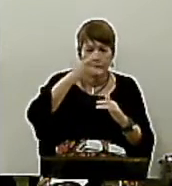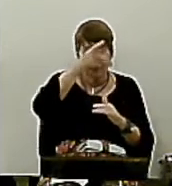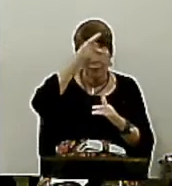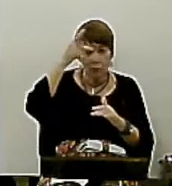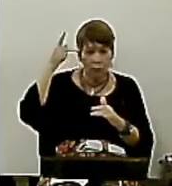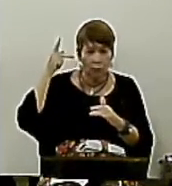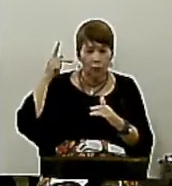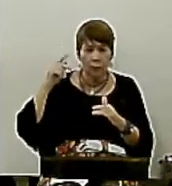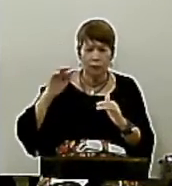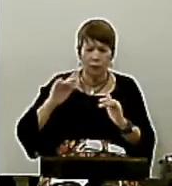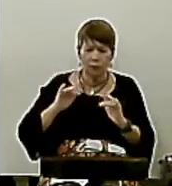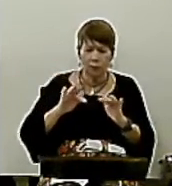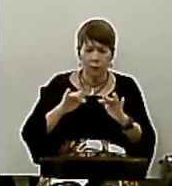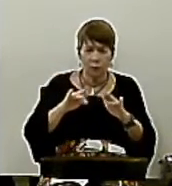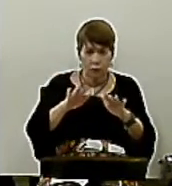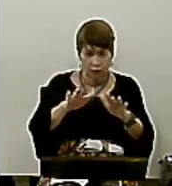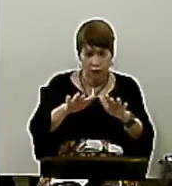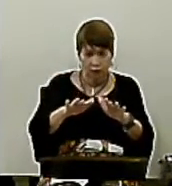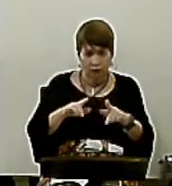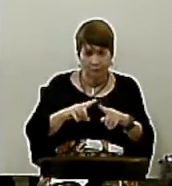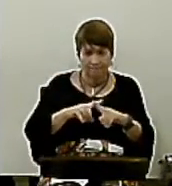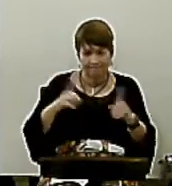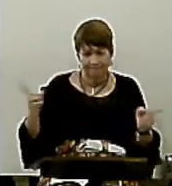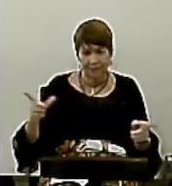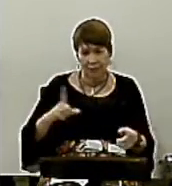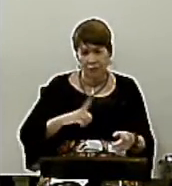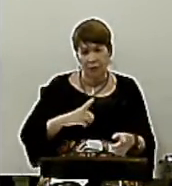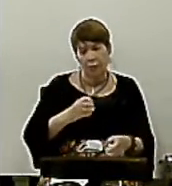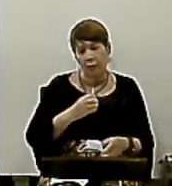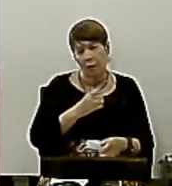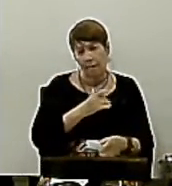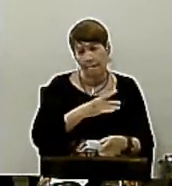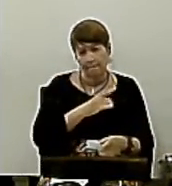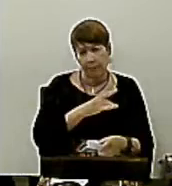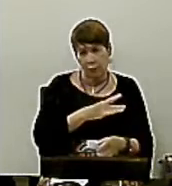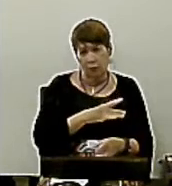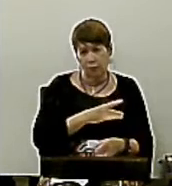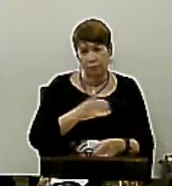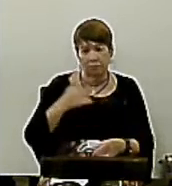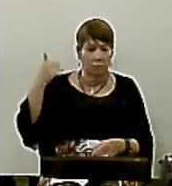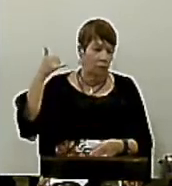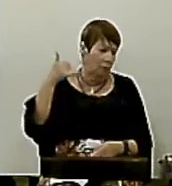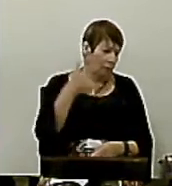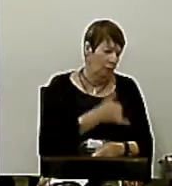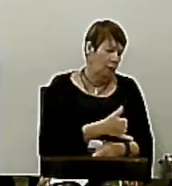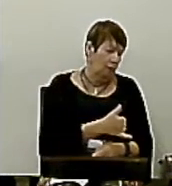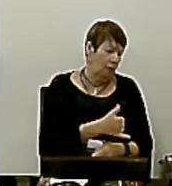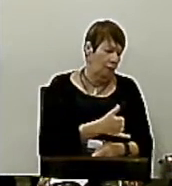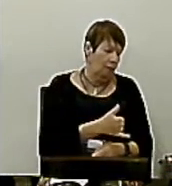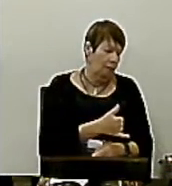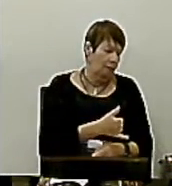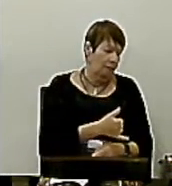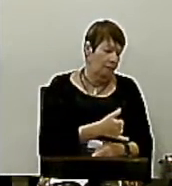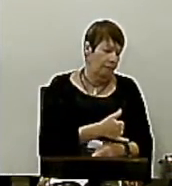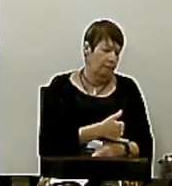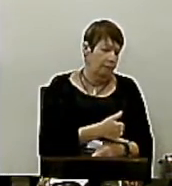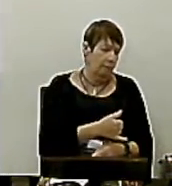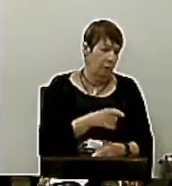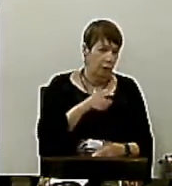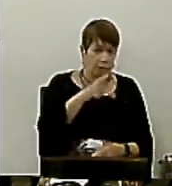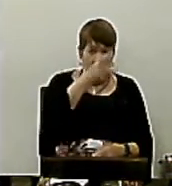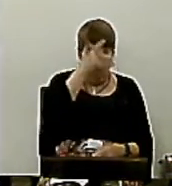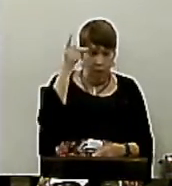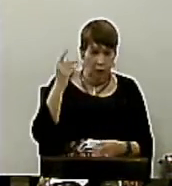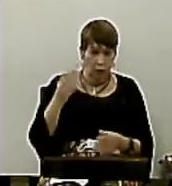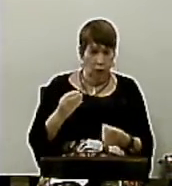Ele estava com medo Então Deus Vira para ele E diz Tem muita gente Desce lá no rio E põe esse pessoal Para